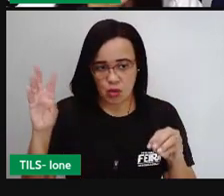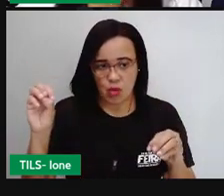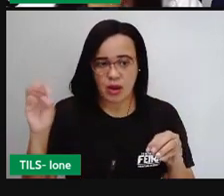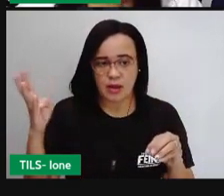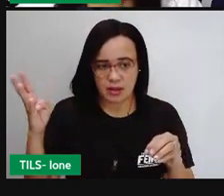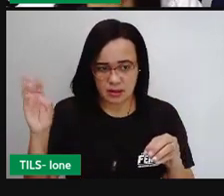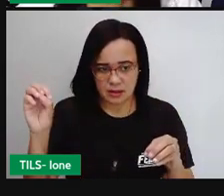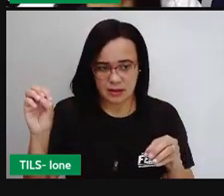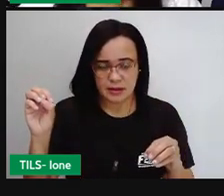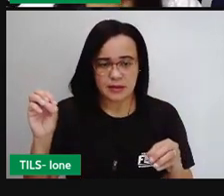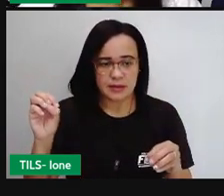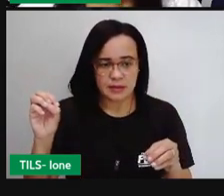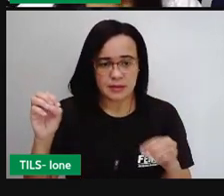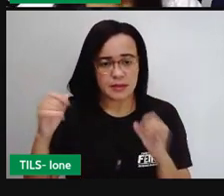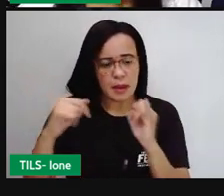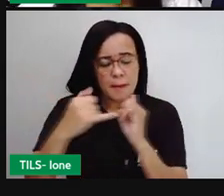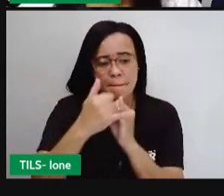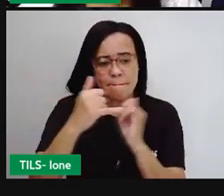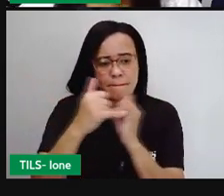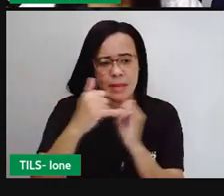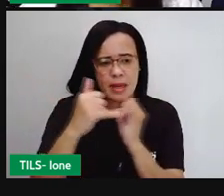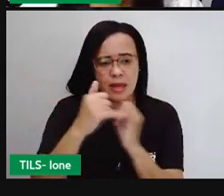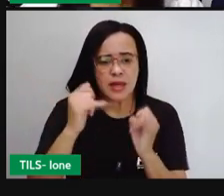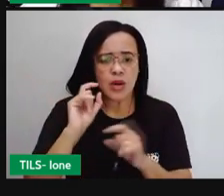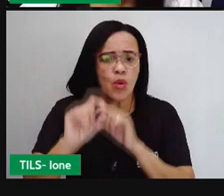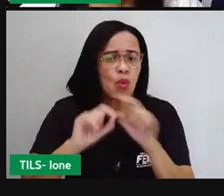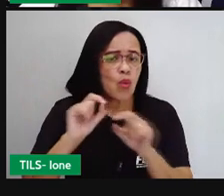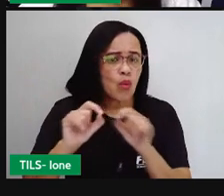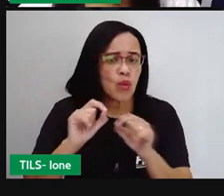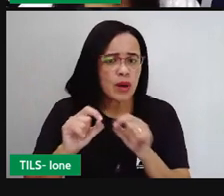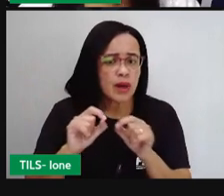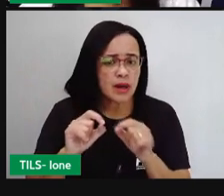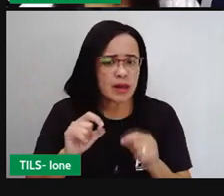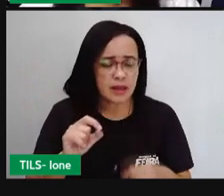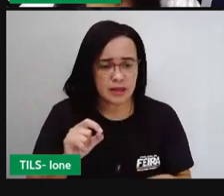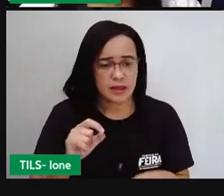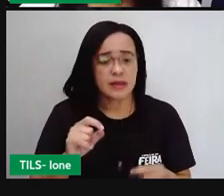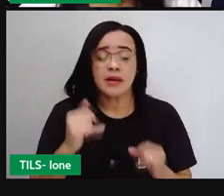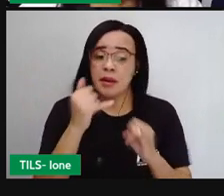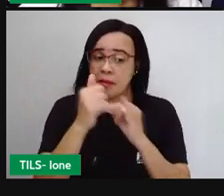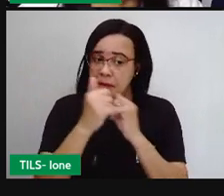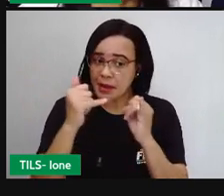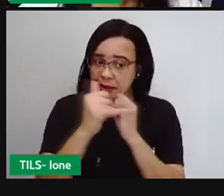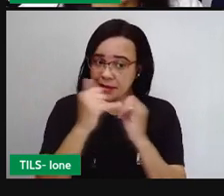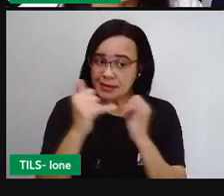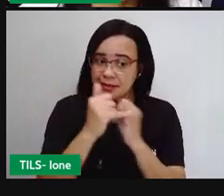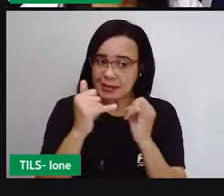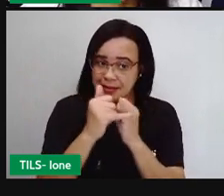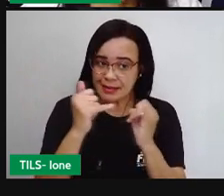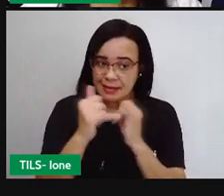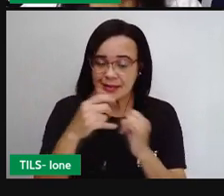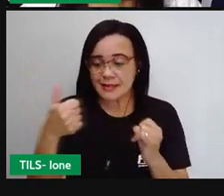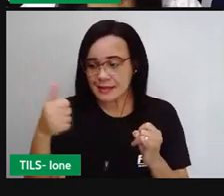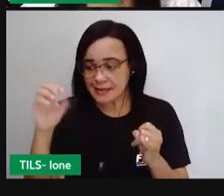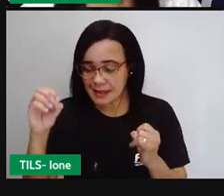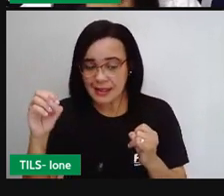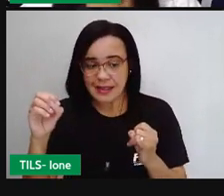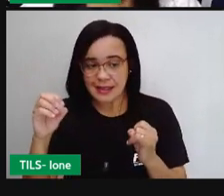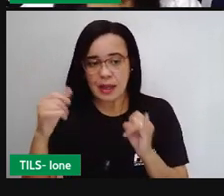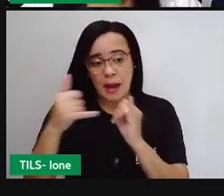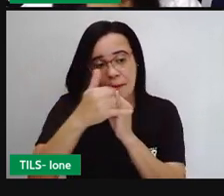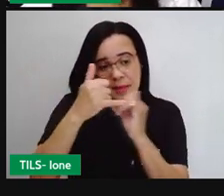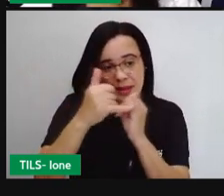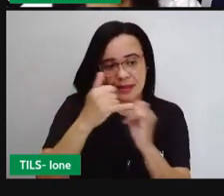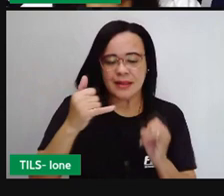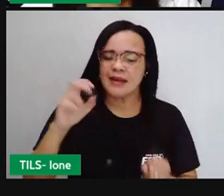Mais meia dezena. Meia, a gente entende como metade. Se uma dezena inteira é 10, a metade de